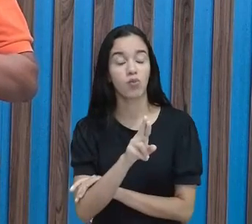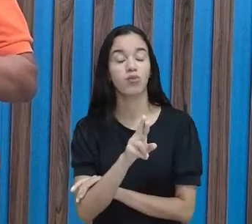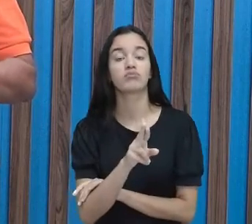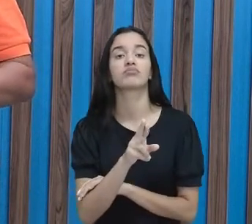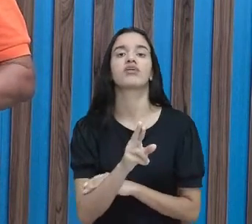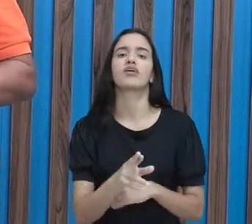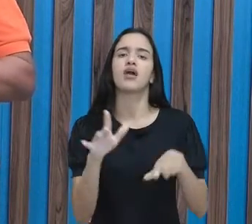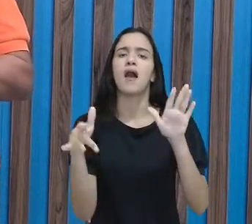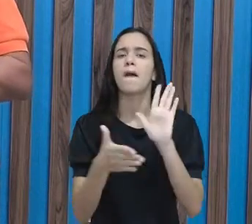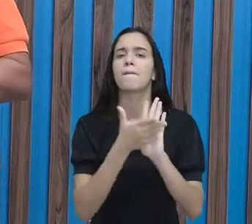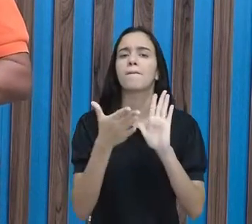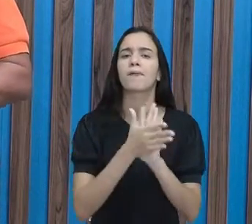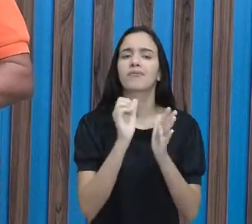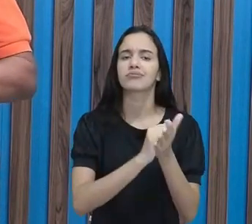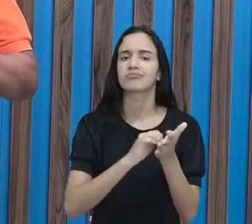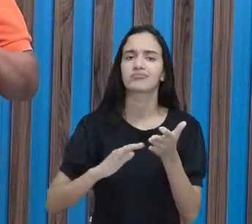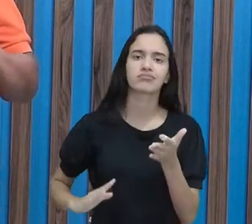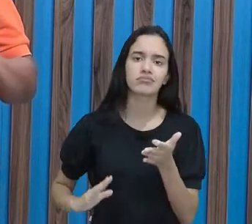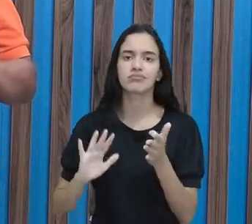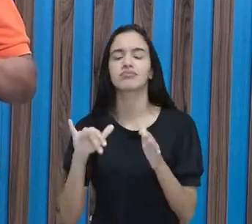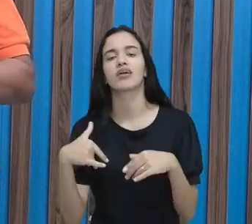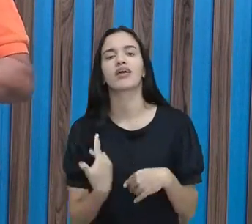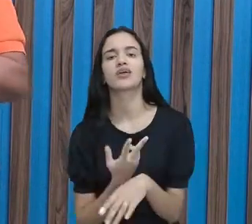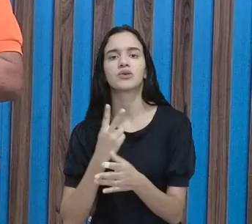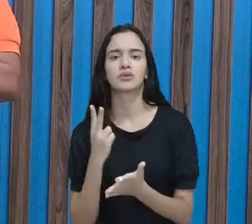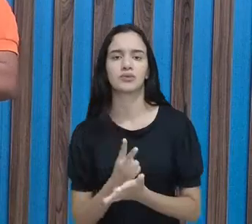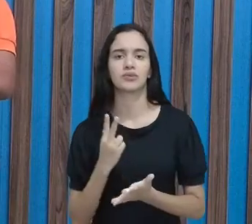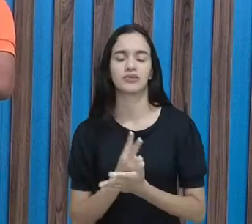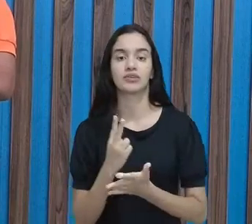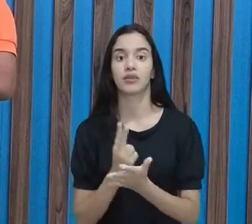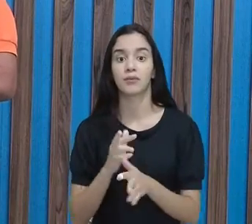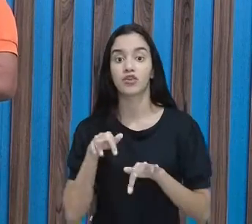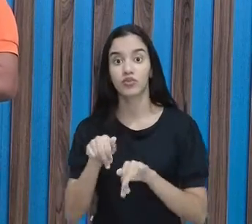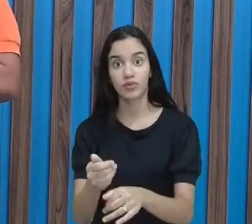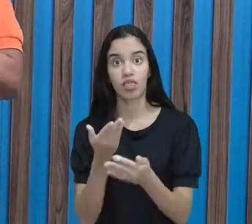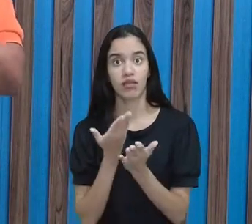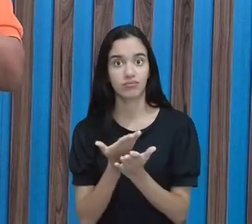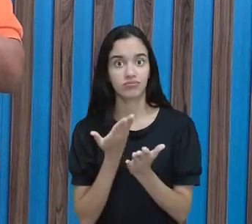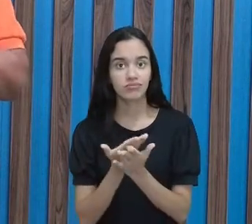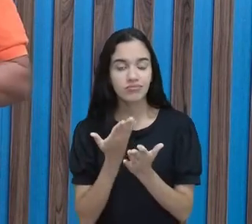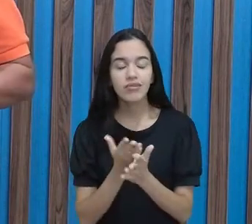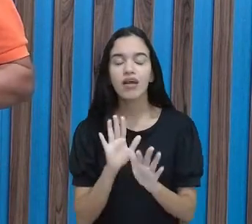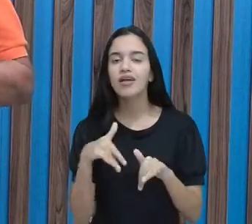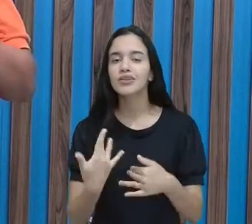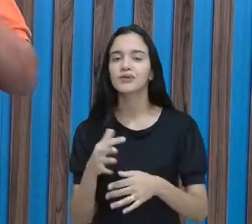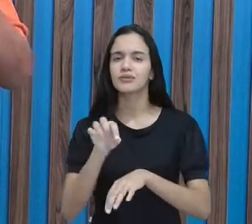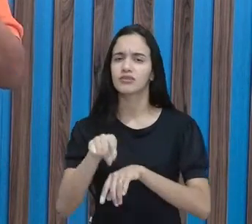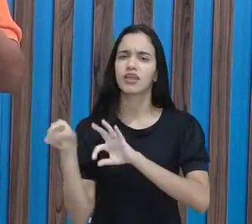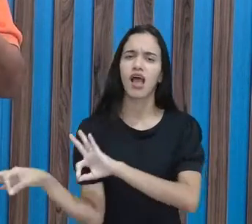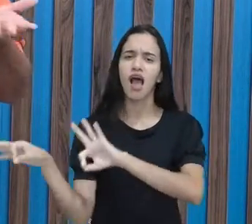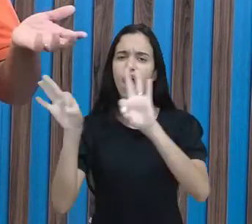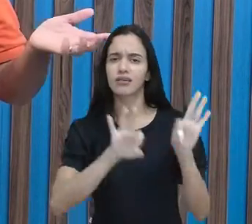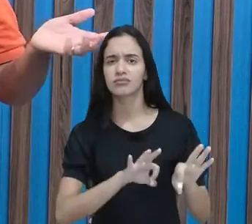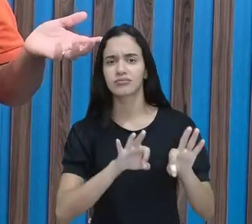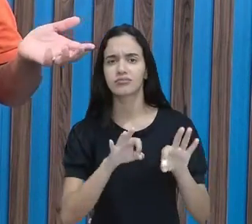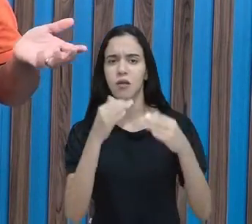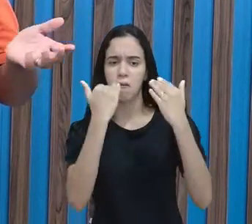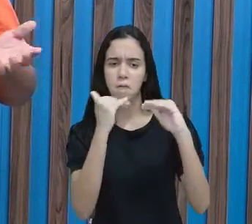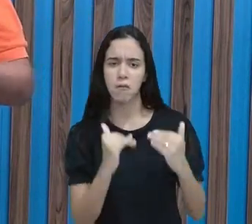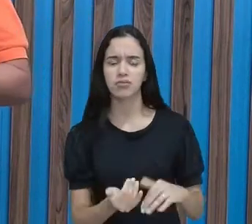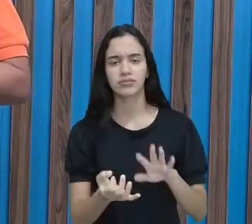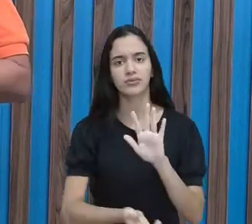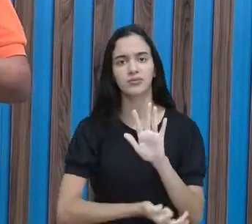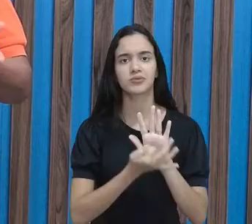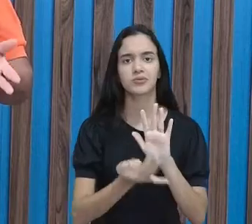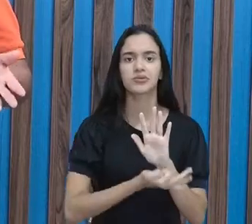a proposta de atividades que eu sempre deixo ao final da aula. Então você assiste e coloca lá o seu